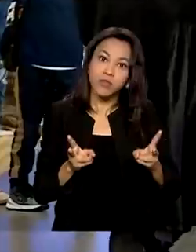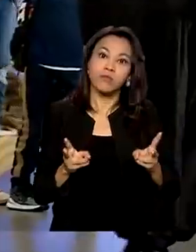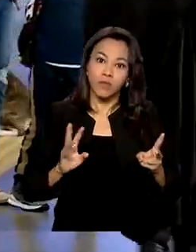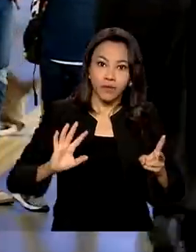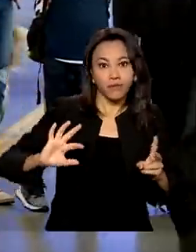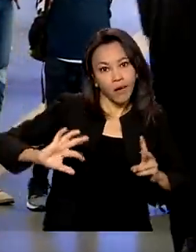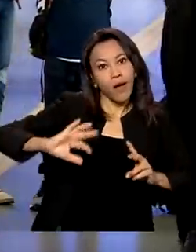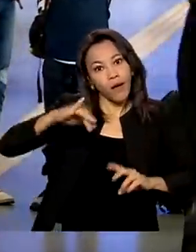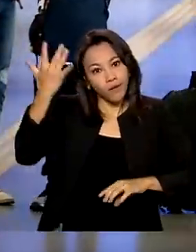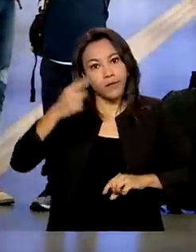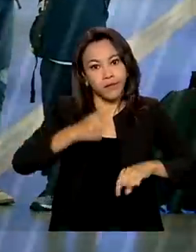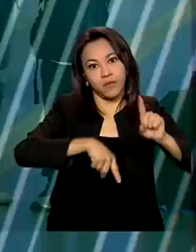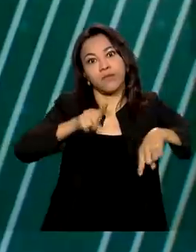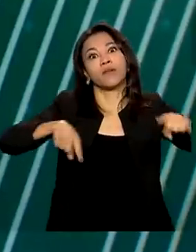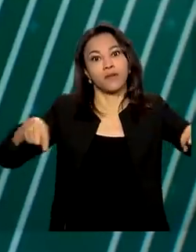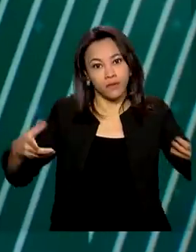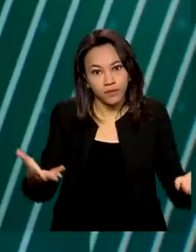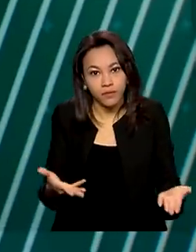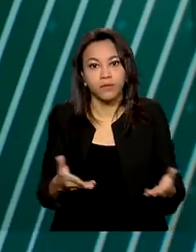novas variantes.